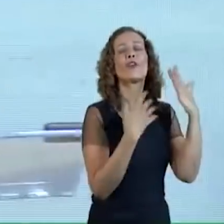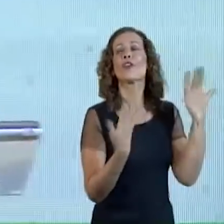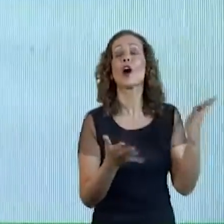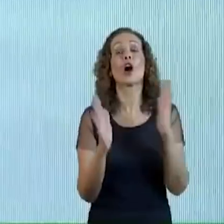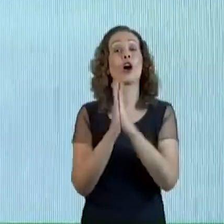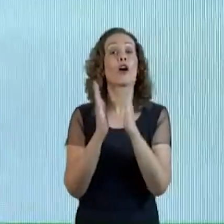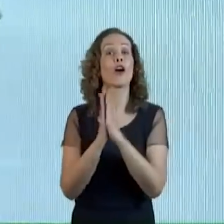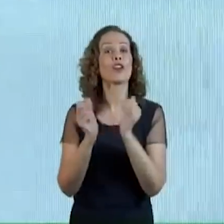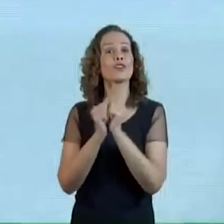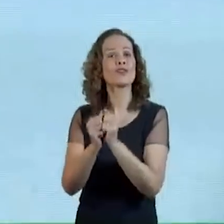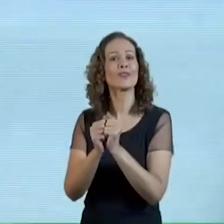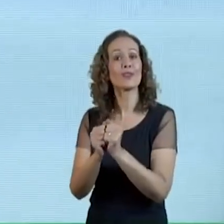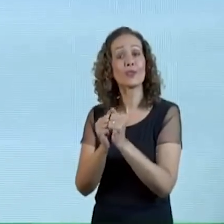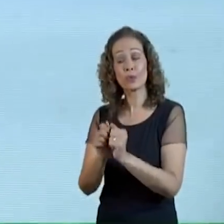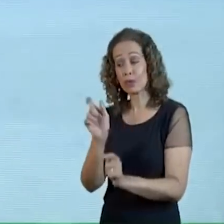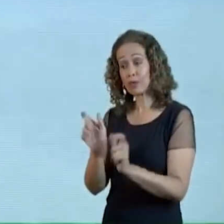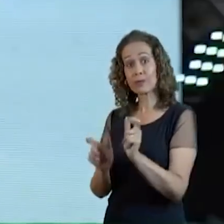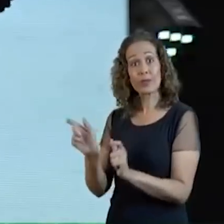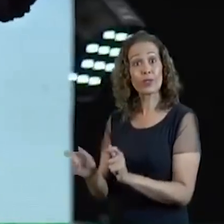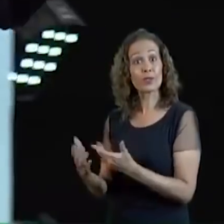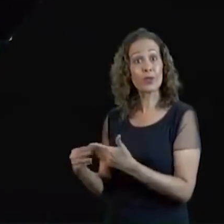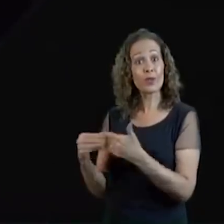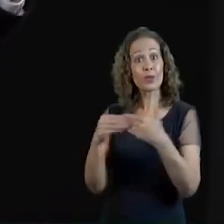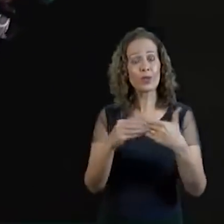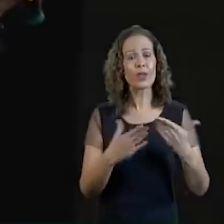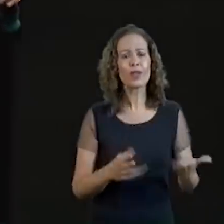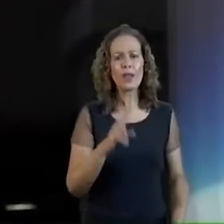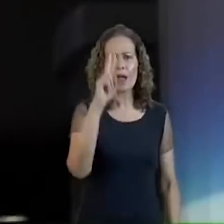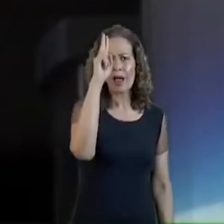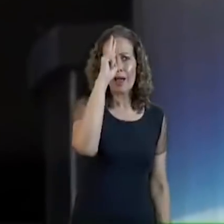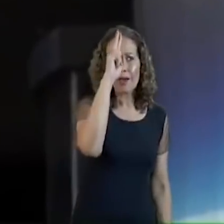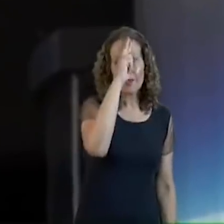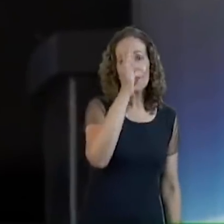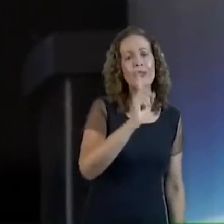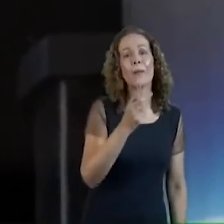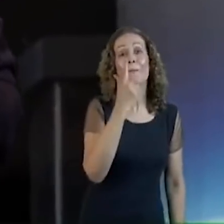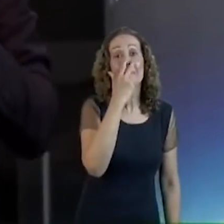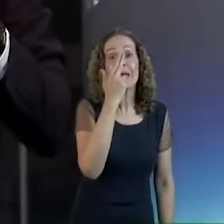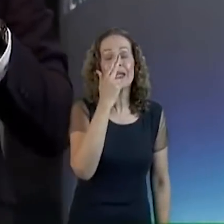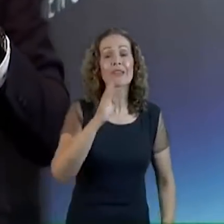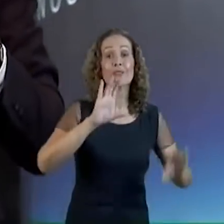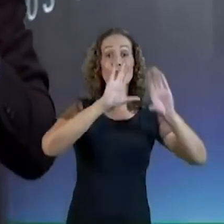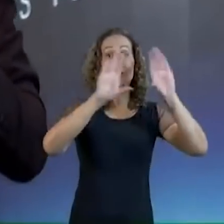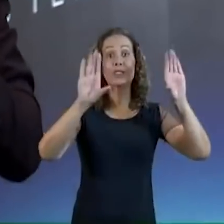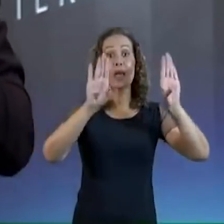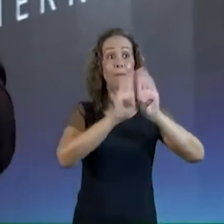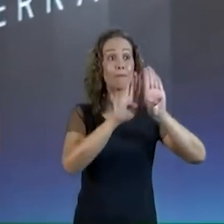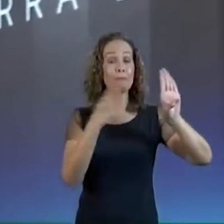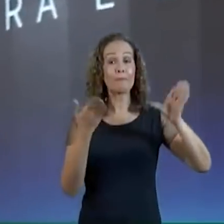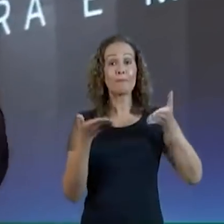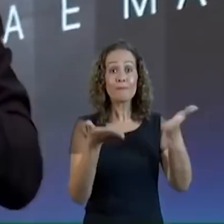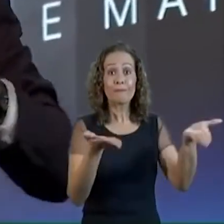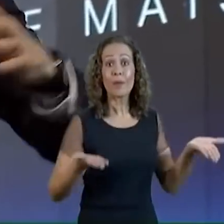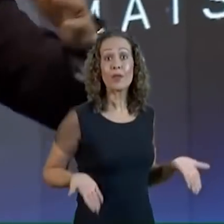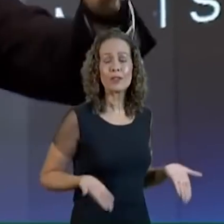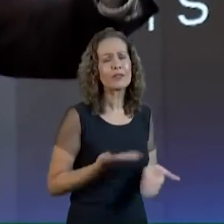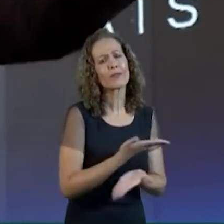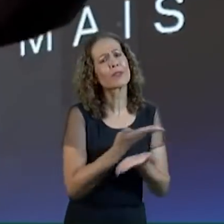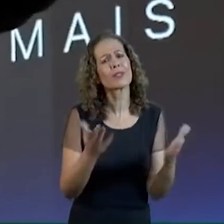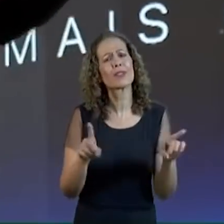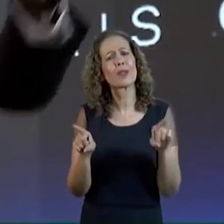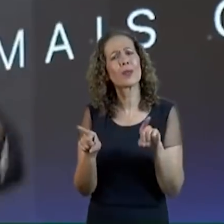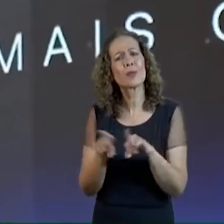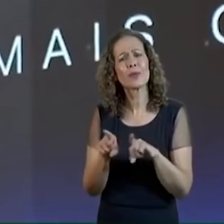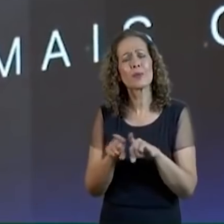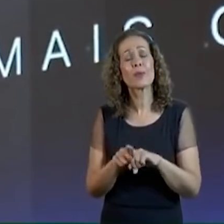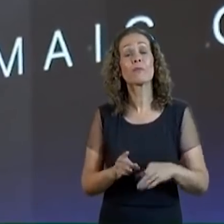passageiro E aquilo ali Não é um Uber É uma porta aberta No céu Você pode fazer Uma porta aberta No céu